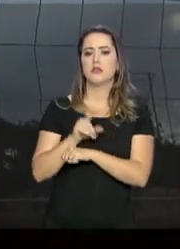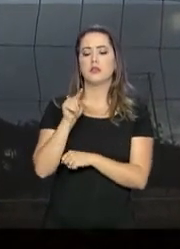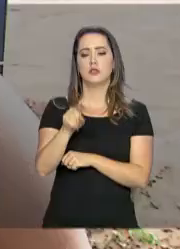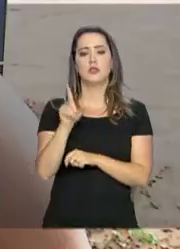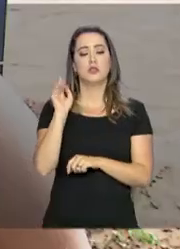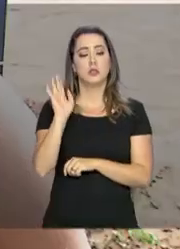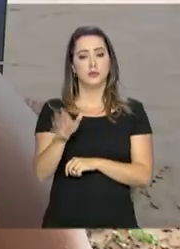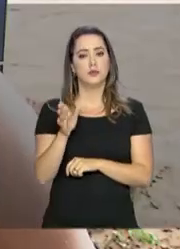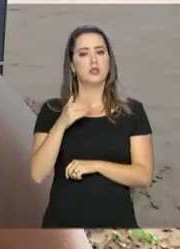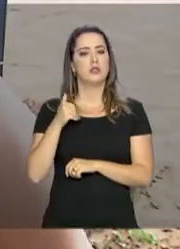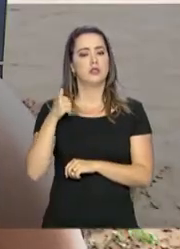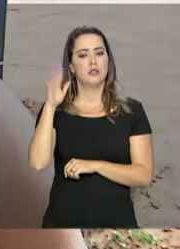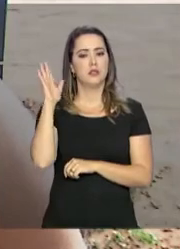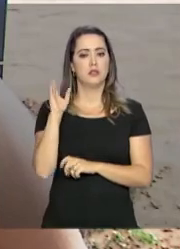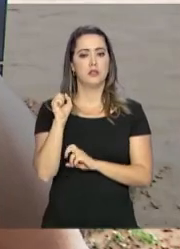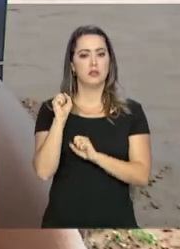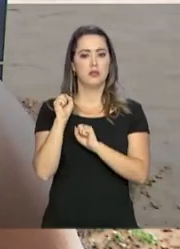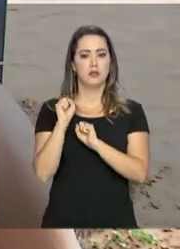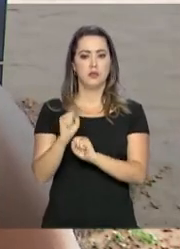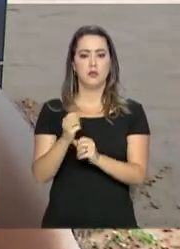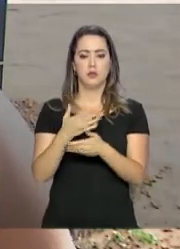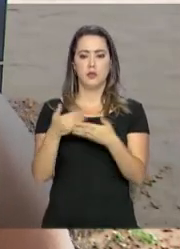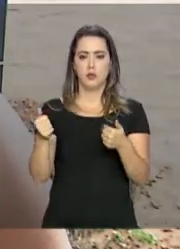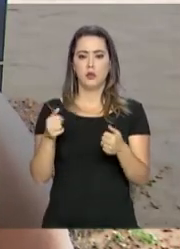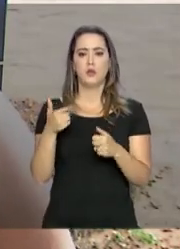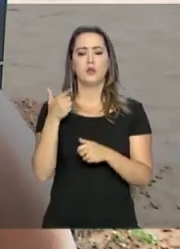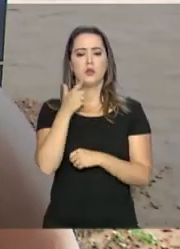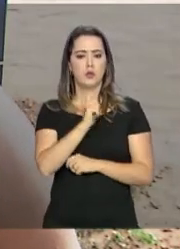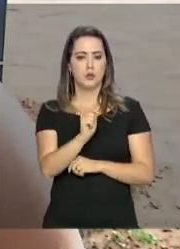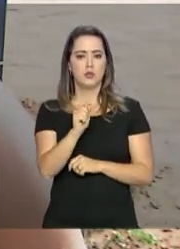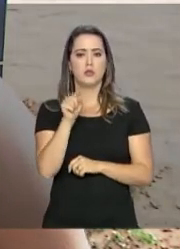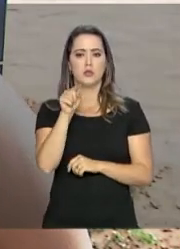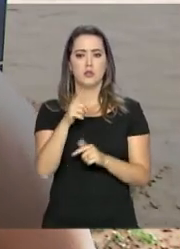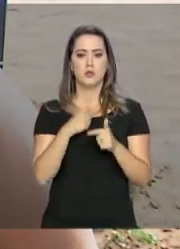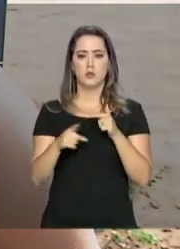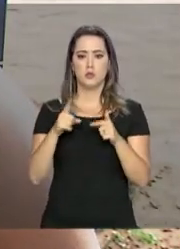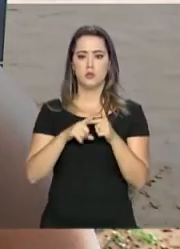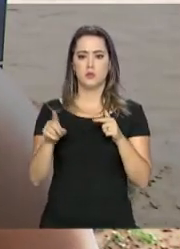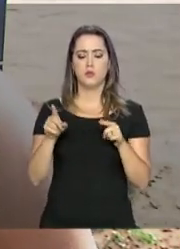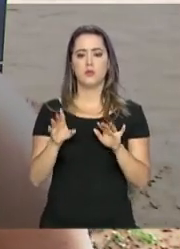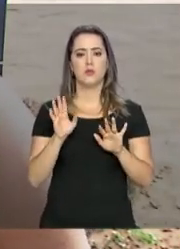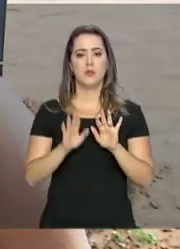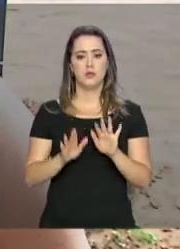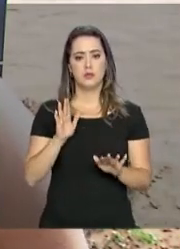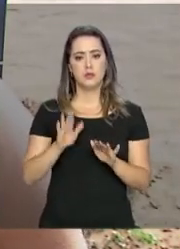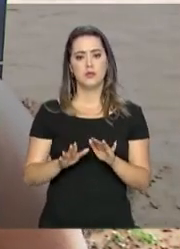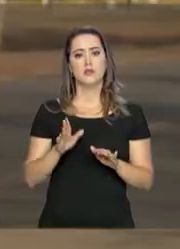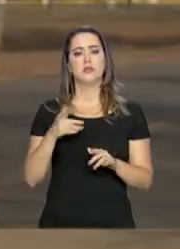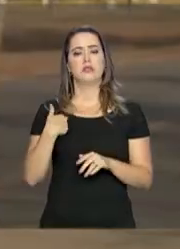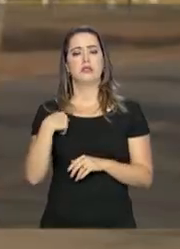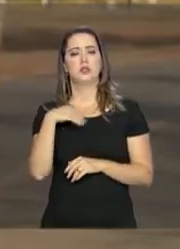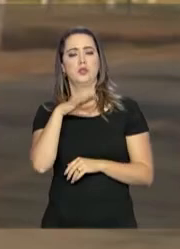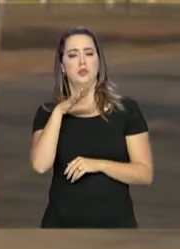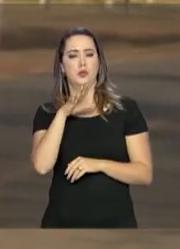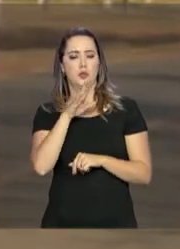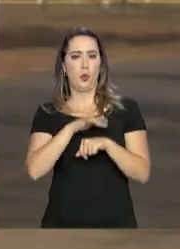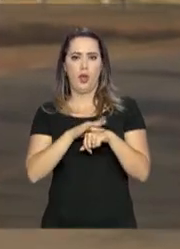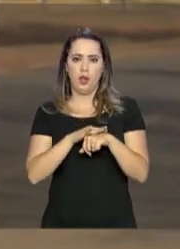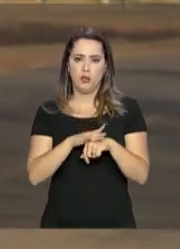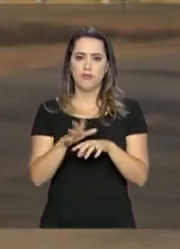têm uma capacidade melhor para aguentar esse tipo de situação, costumam se adoecer. Provamos